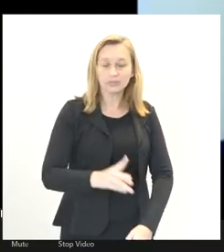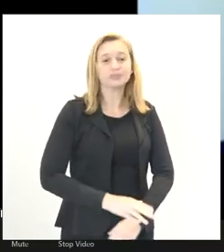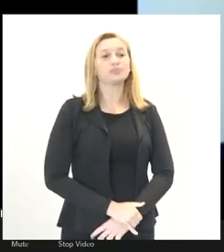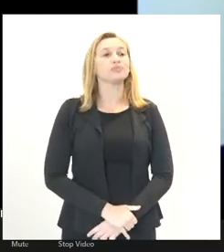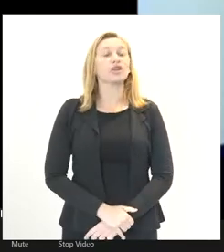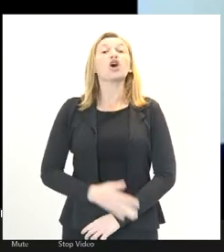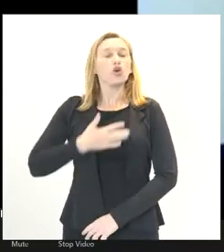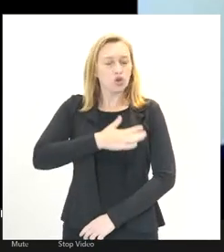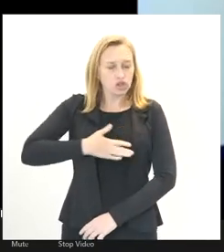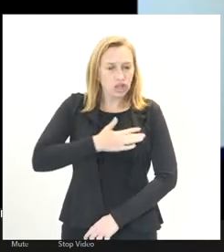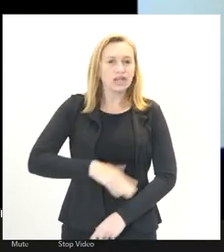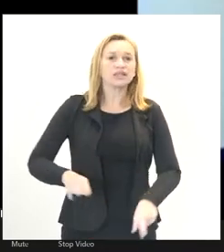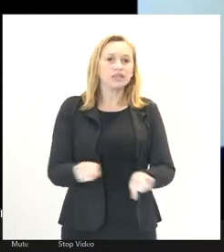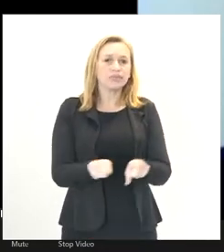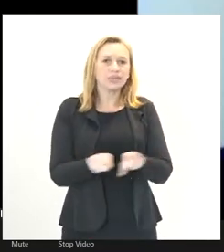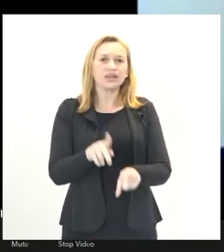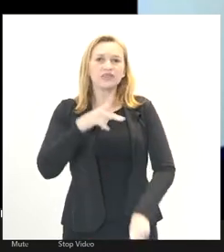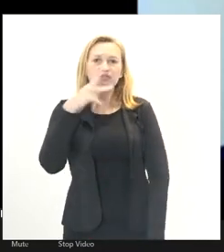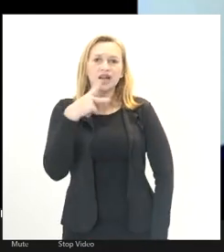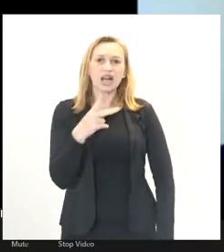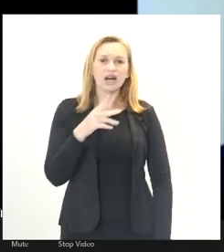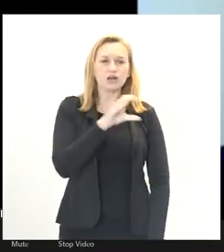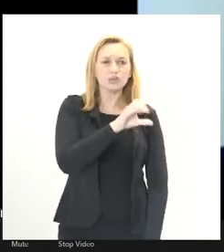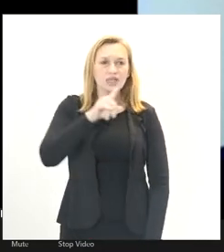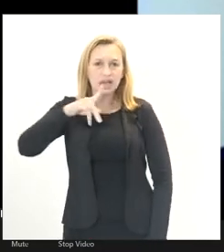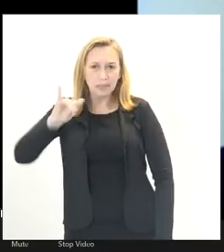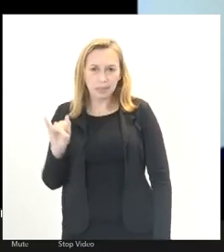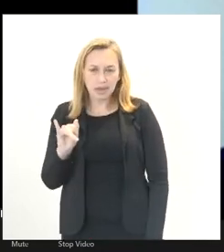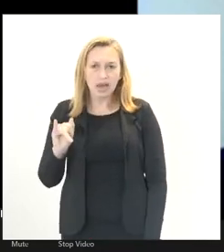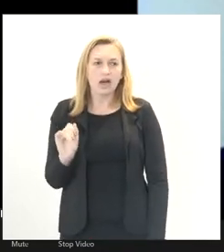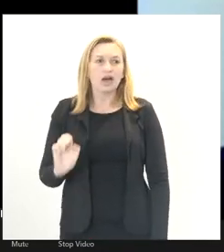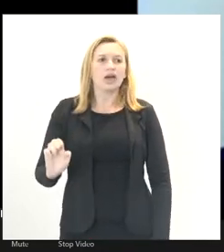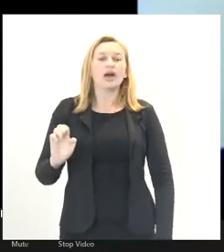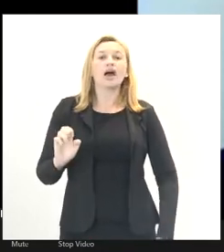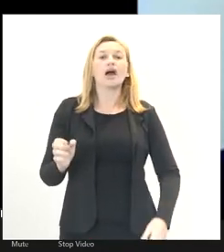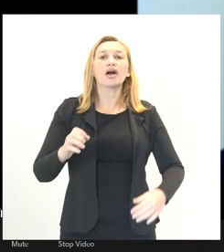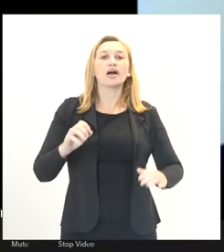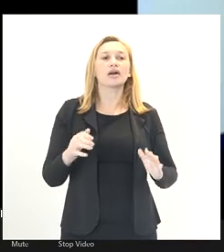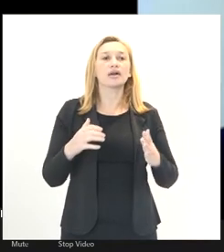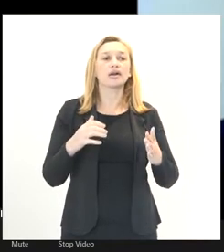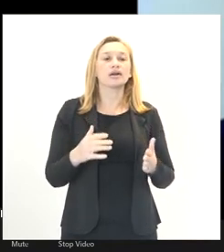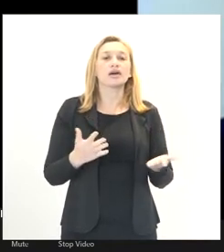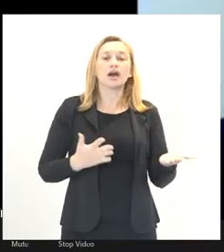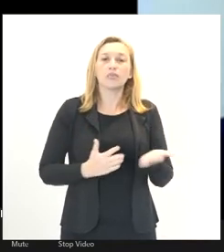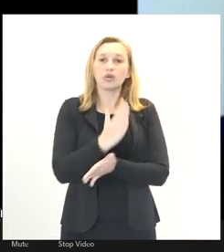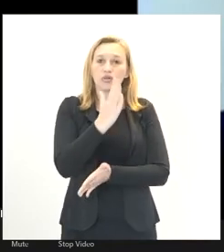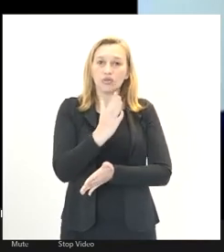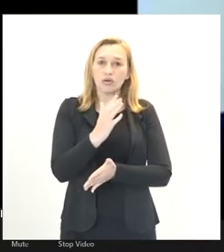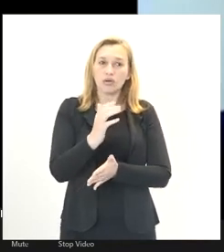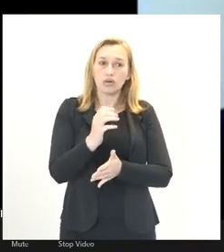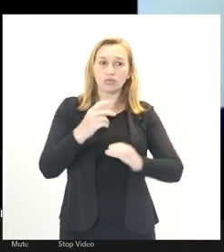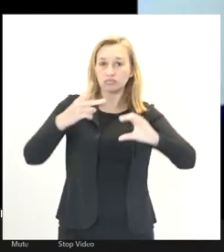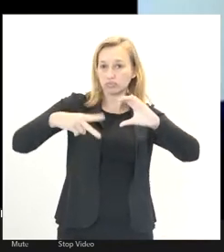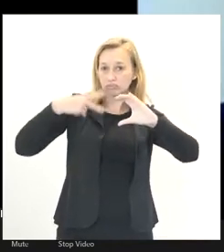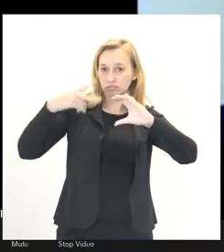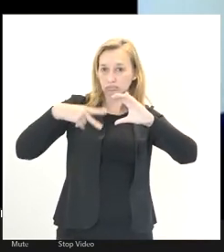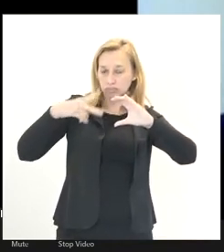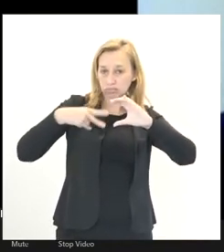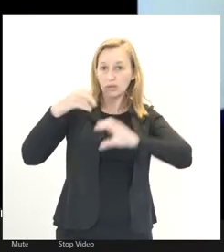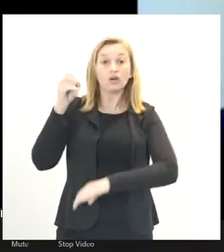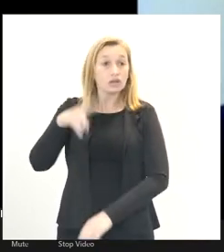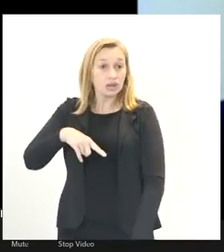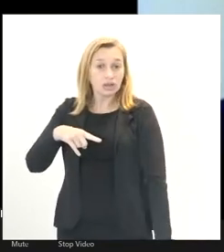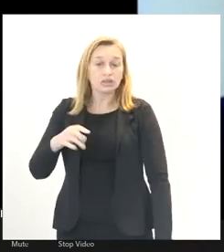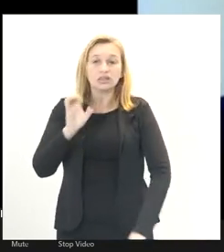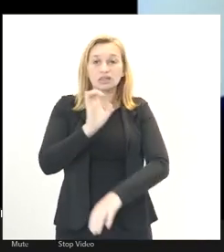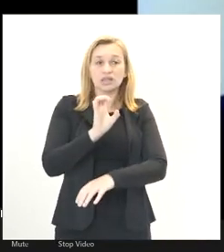Gostaria também de dizer que o CEP aprovou nas assembleias das redes municipais, da cidade